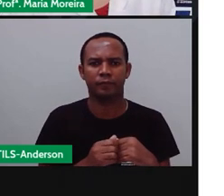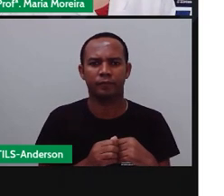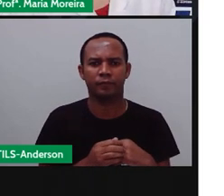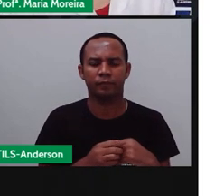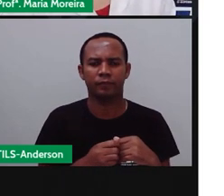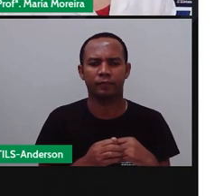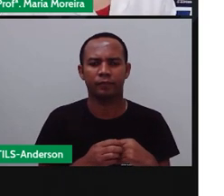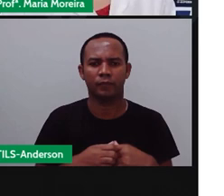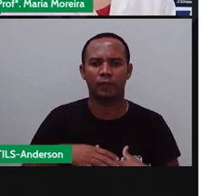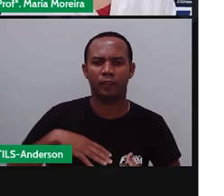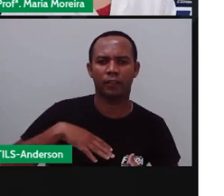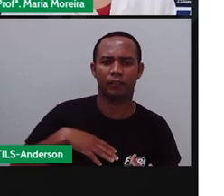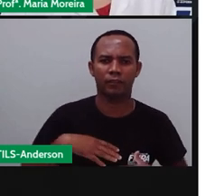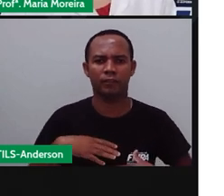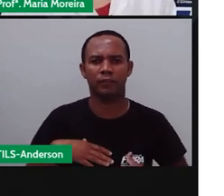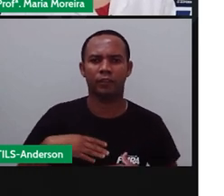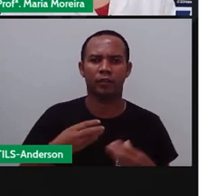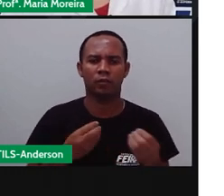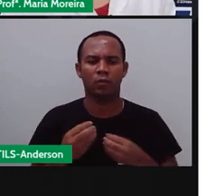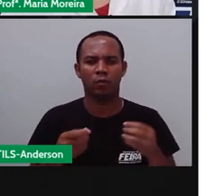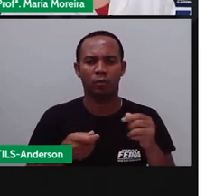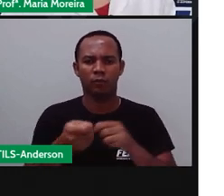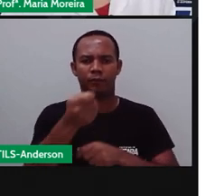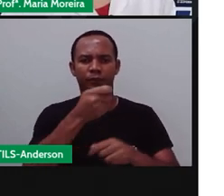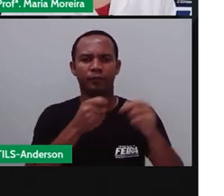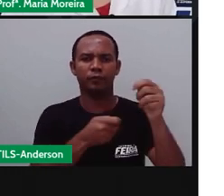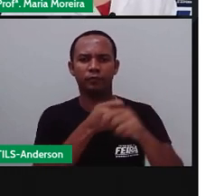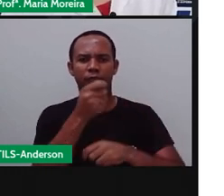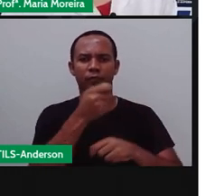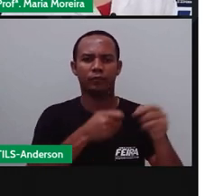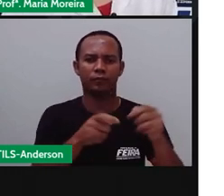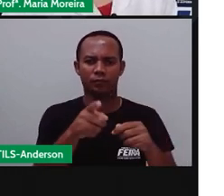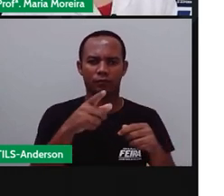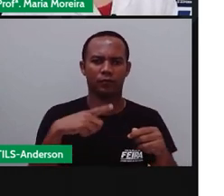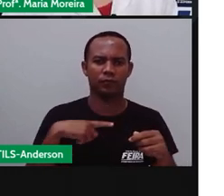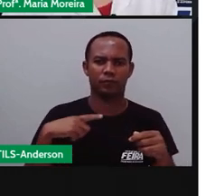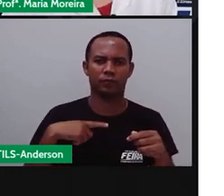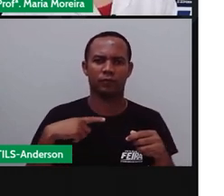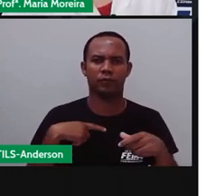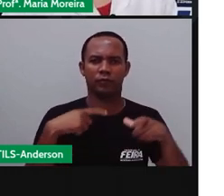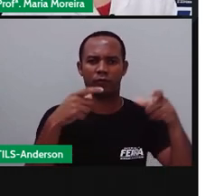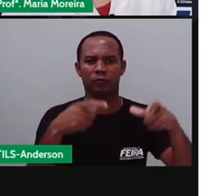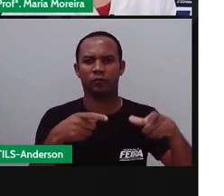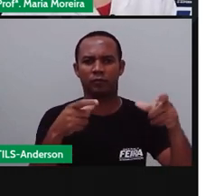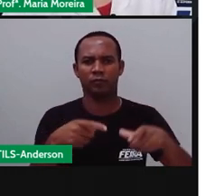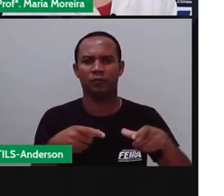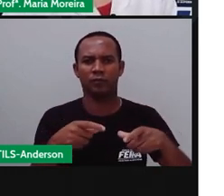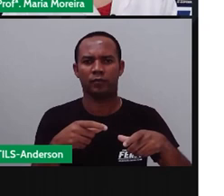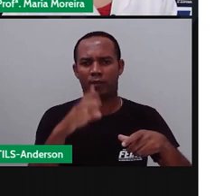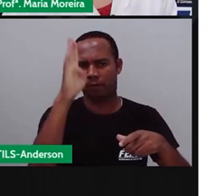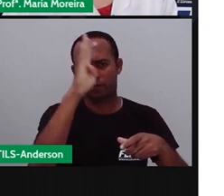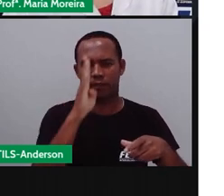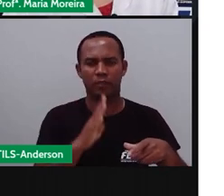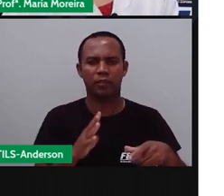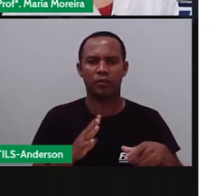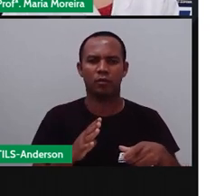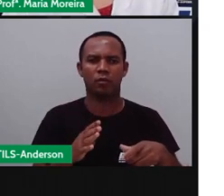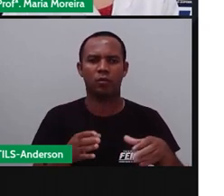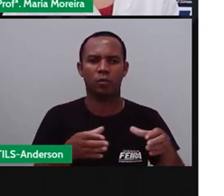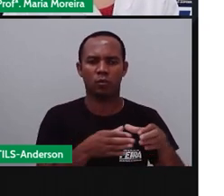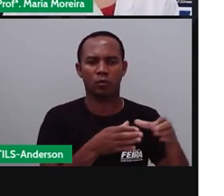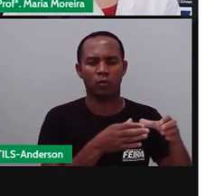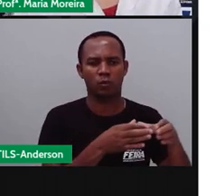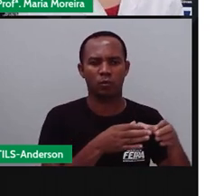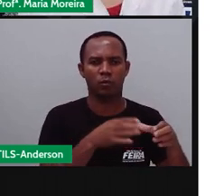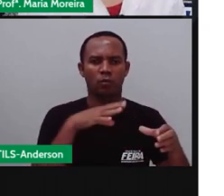Bom, a dança das fitas, ela foi instituída no Brasil por meio de imigrantes portugueses e espanhóis. Que